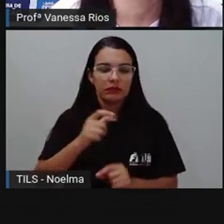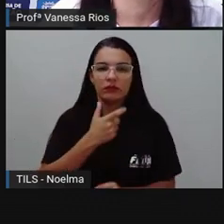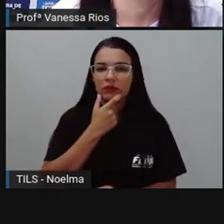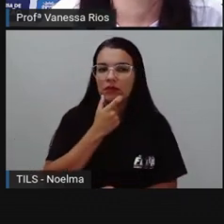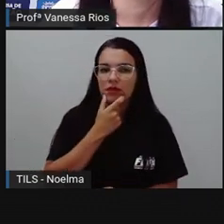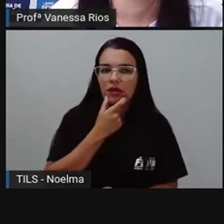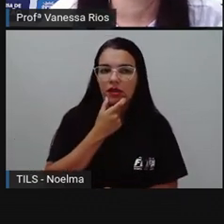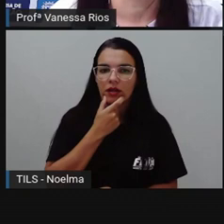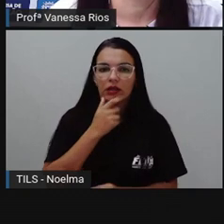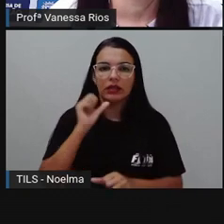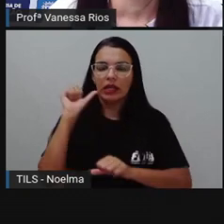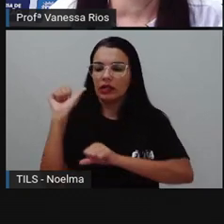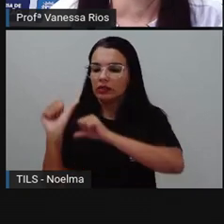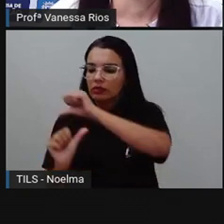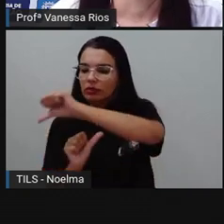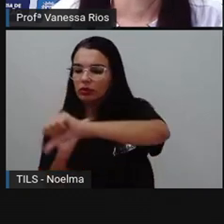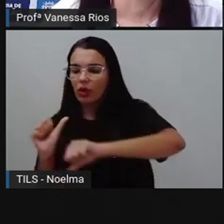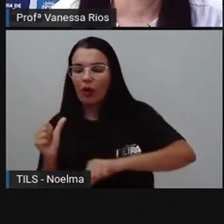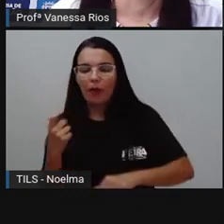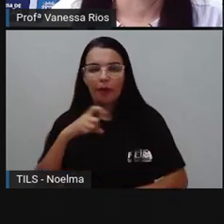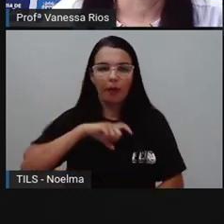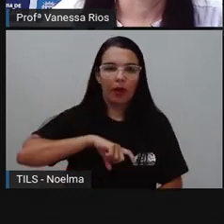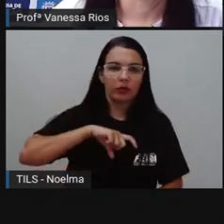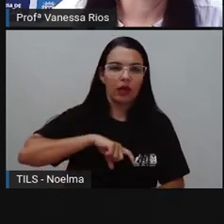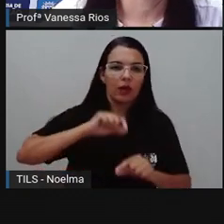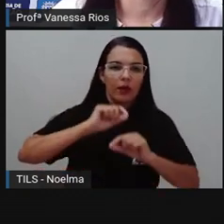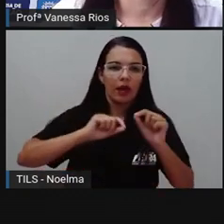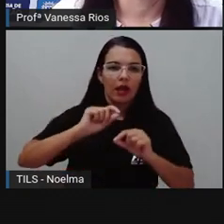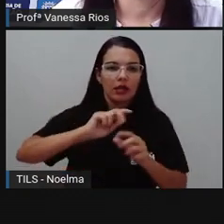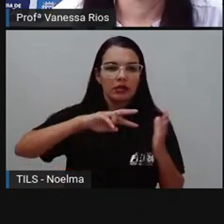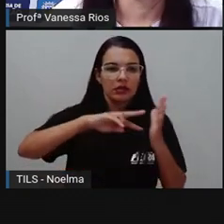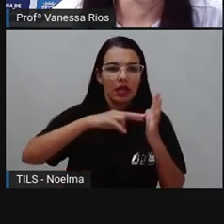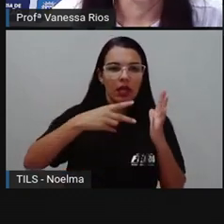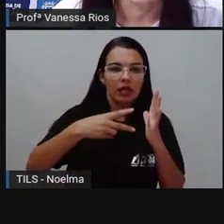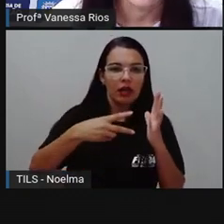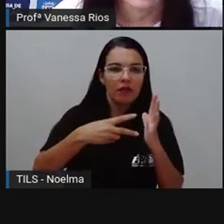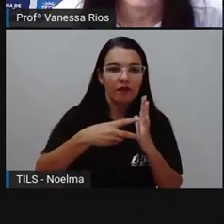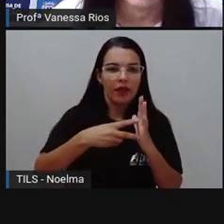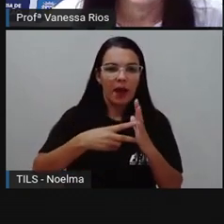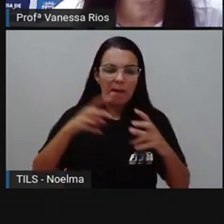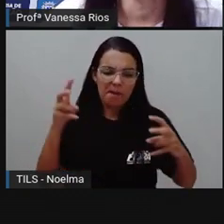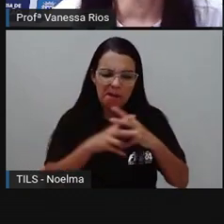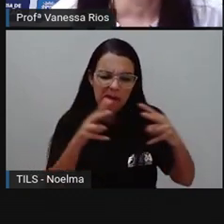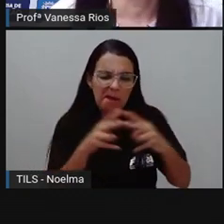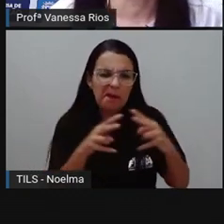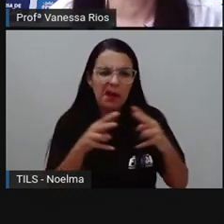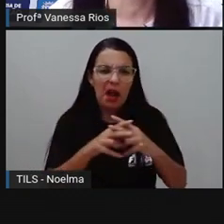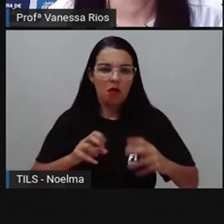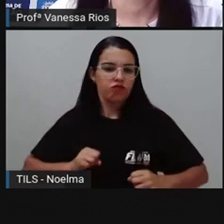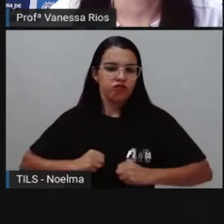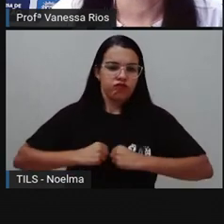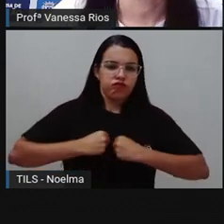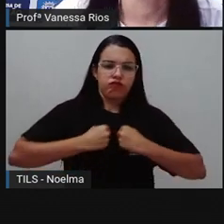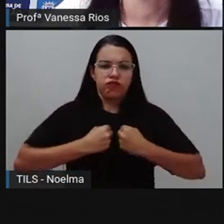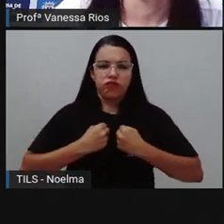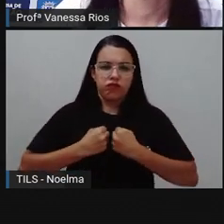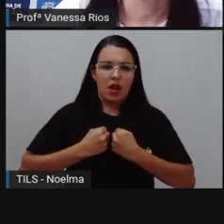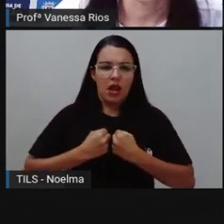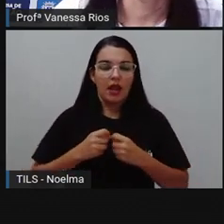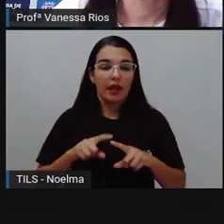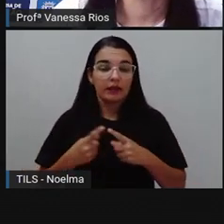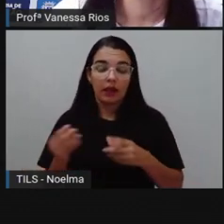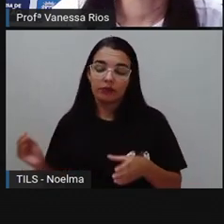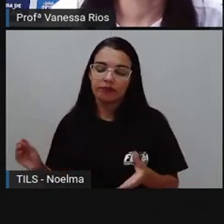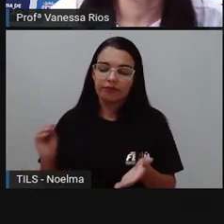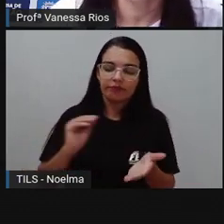tradução para o português. E aí, essa palavra que veio aí da palavra em inglês bully, foi introduzida em nosso vocabulário